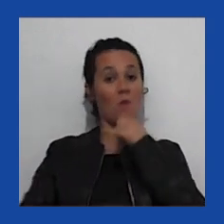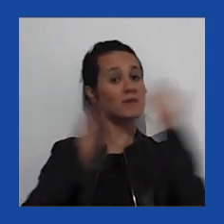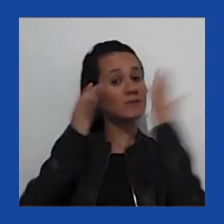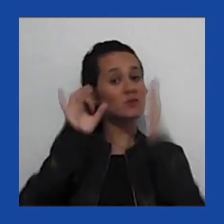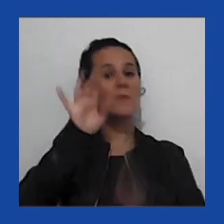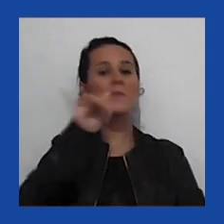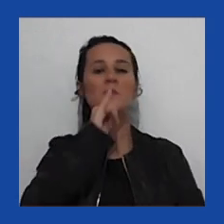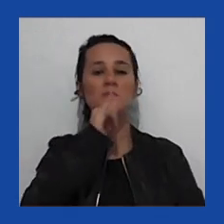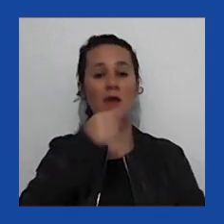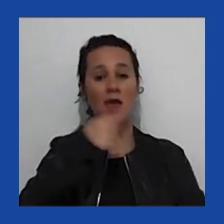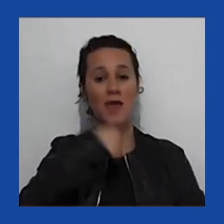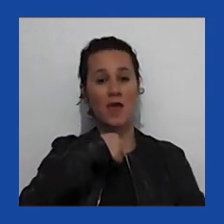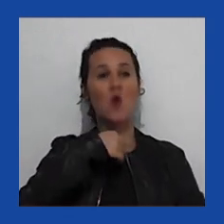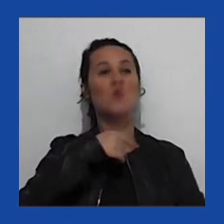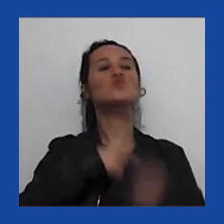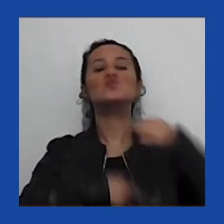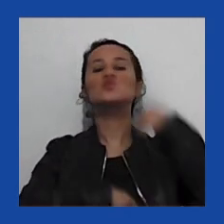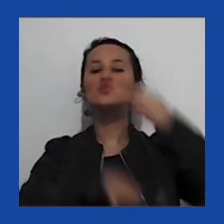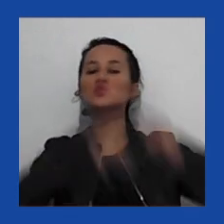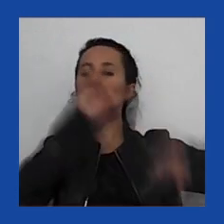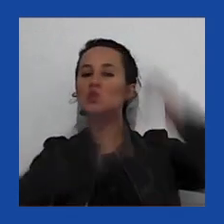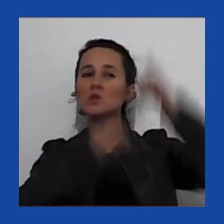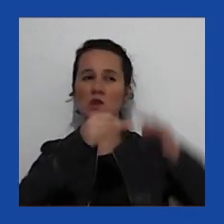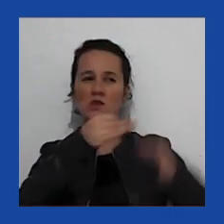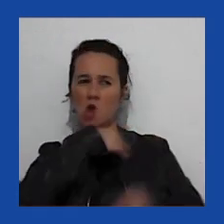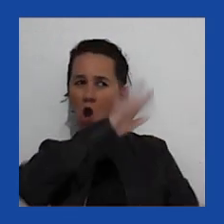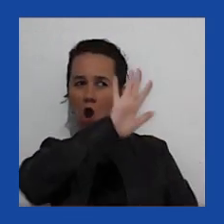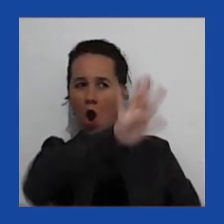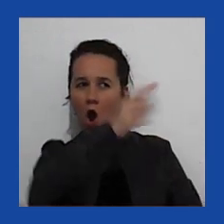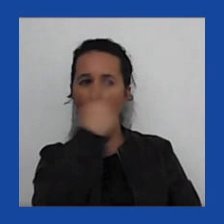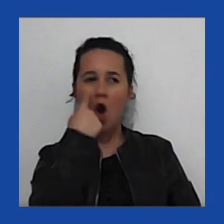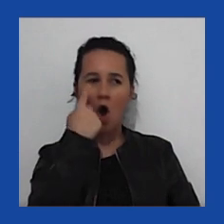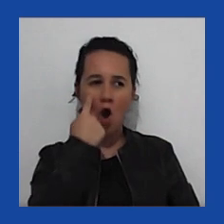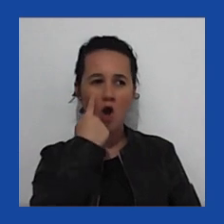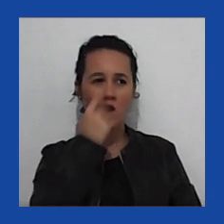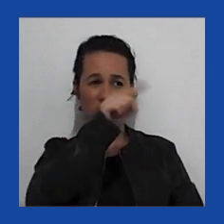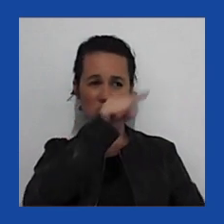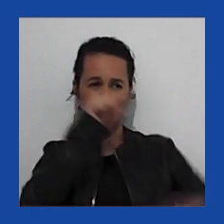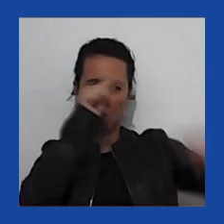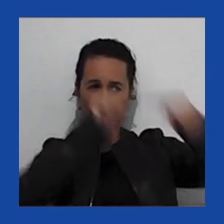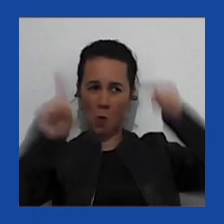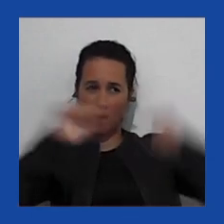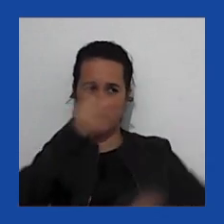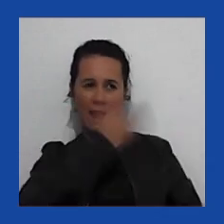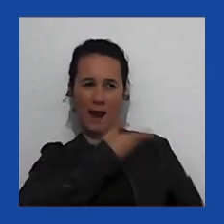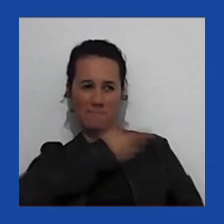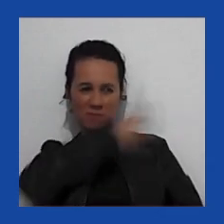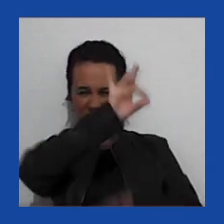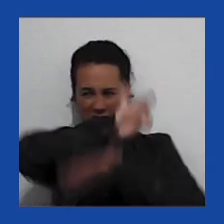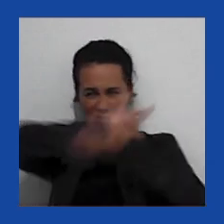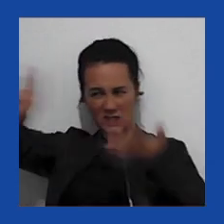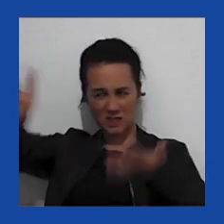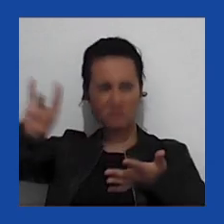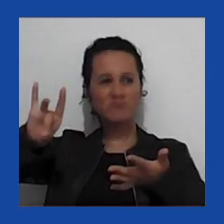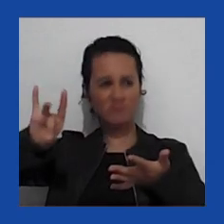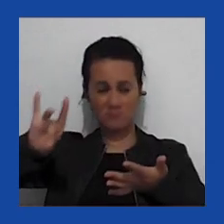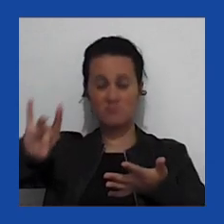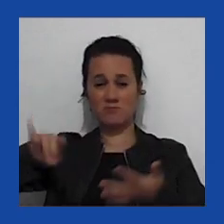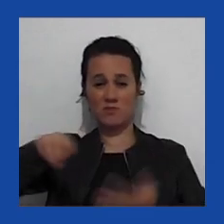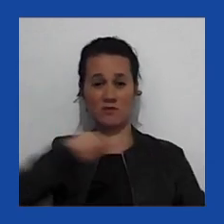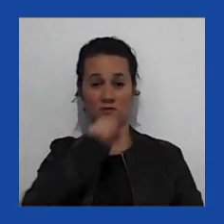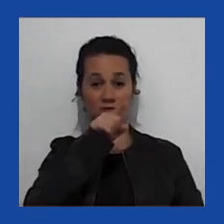ameaçar juízes, dizendo que eles são inimigos do povo, e você quer fechar